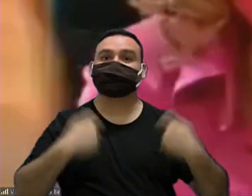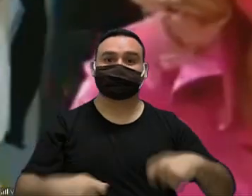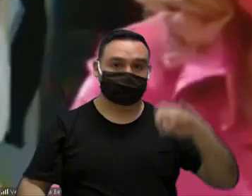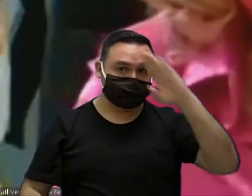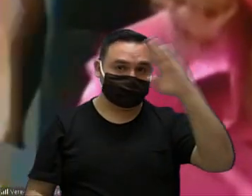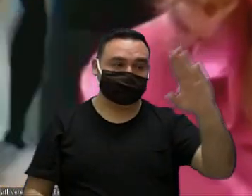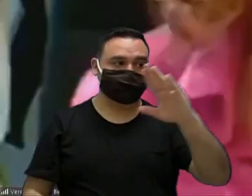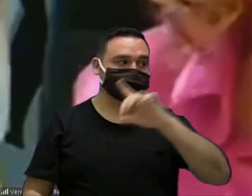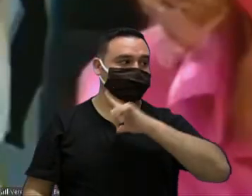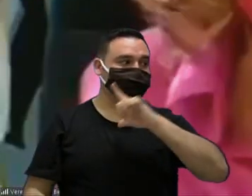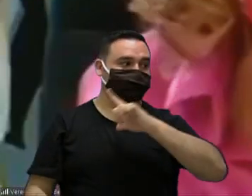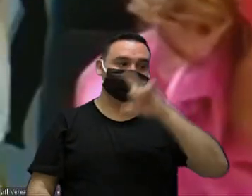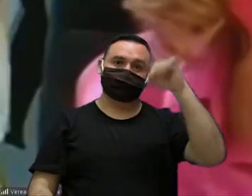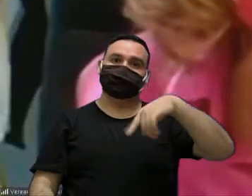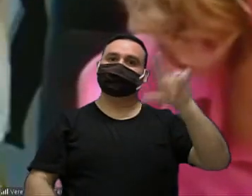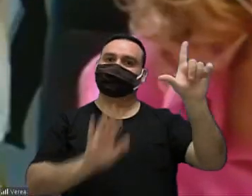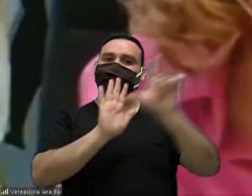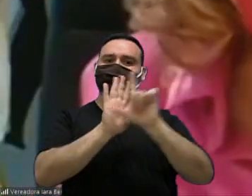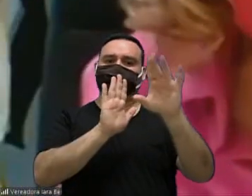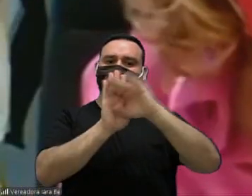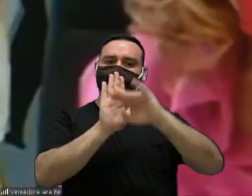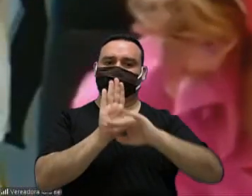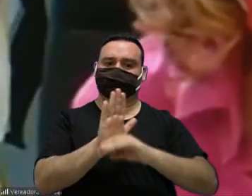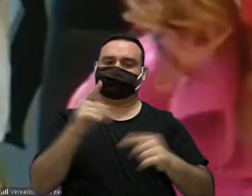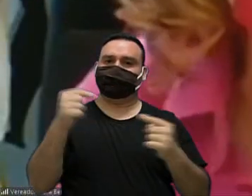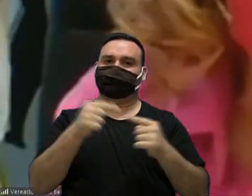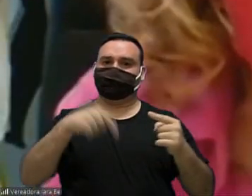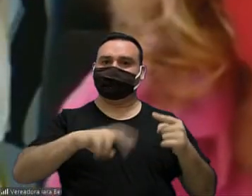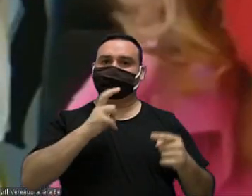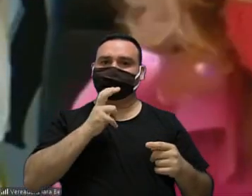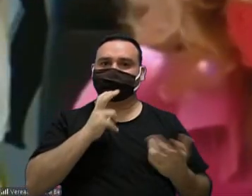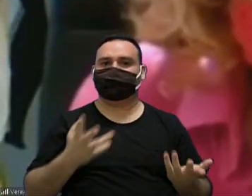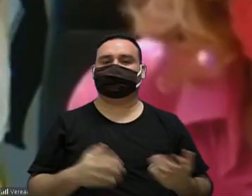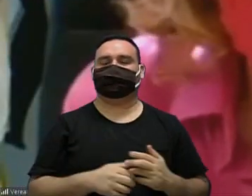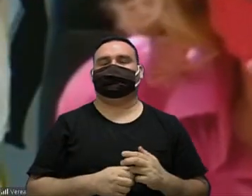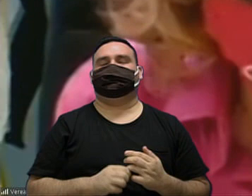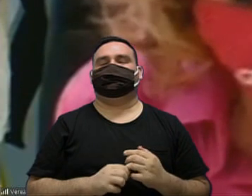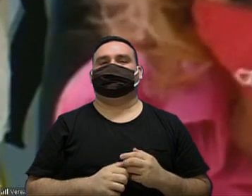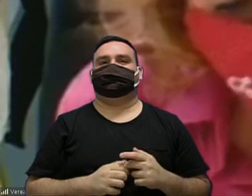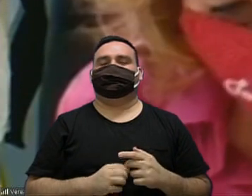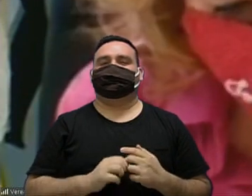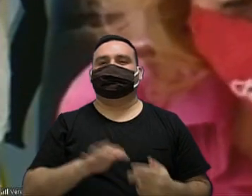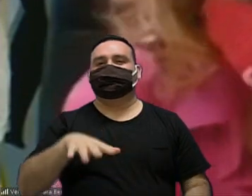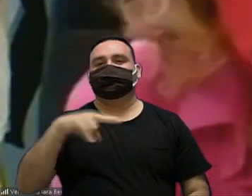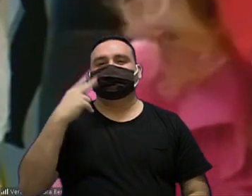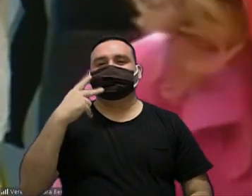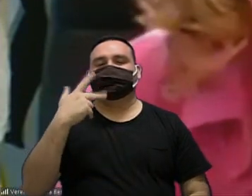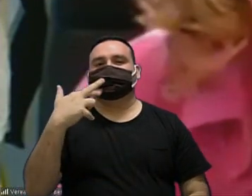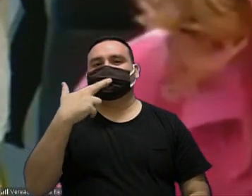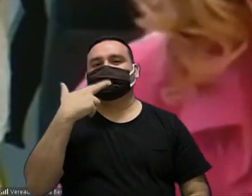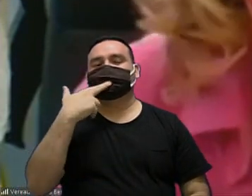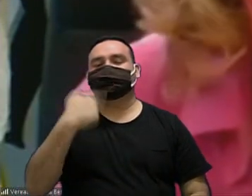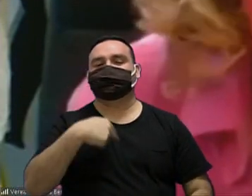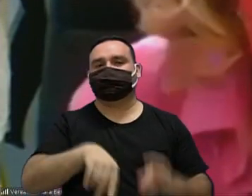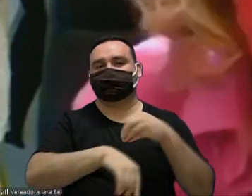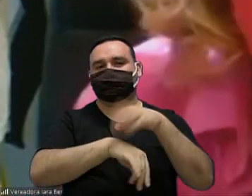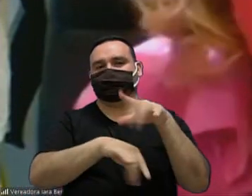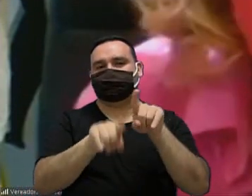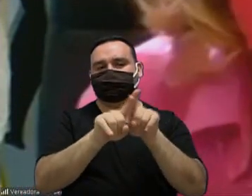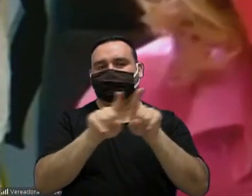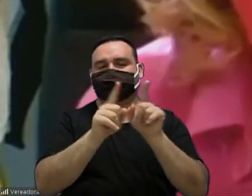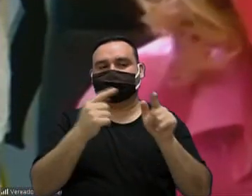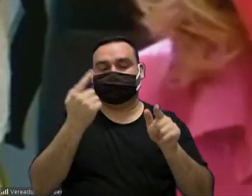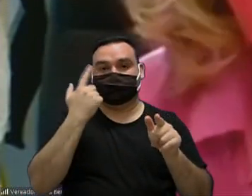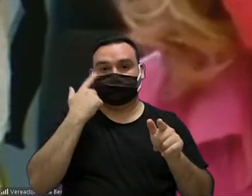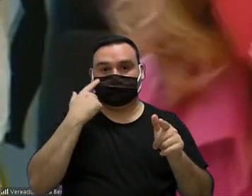com prioridade é uma política municipal que foi implantada vereador manga eu sugeriria e aí a CDT